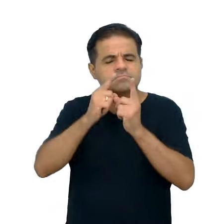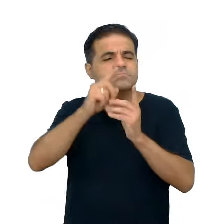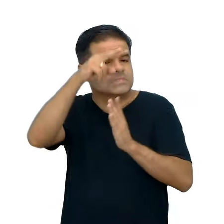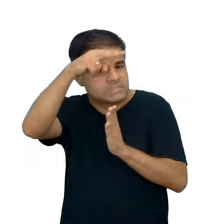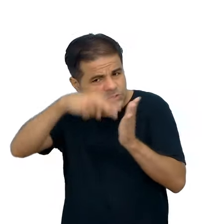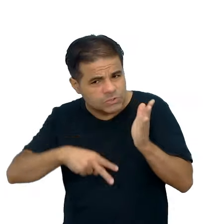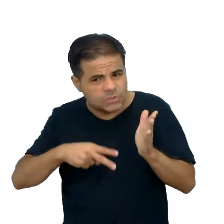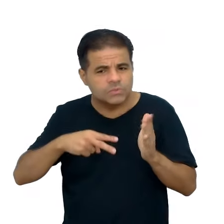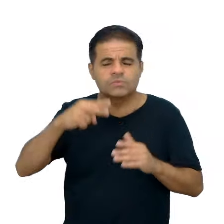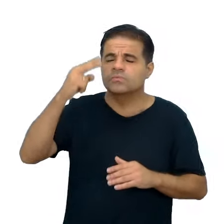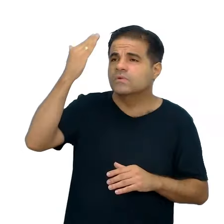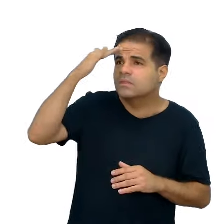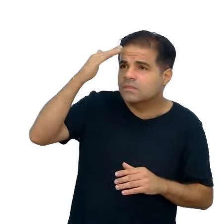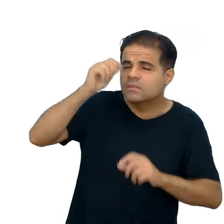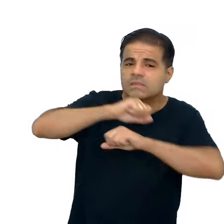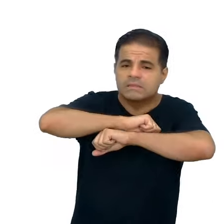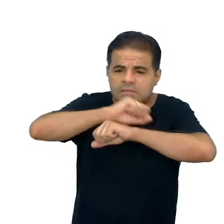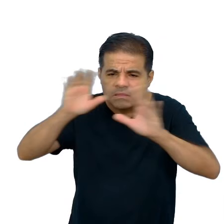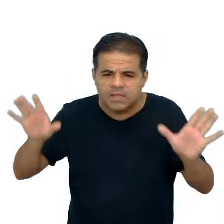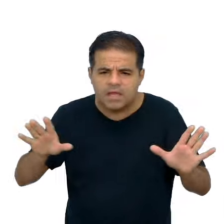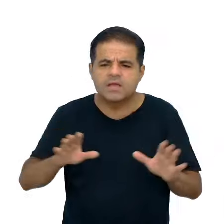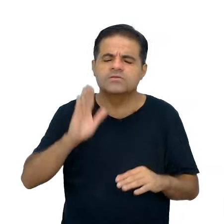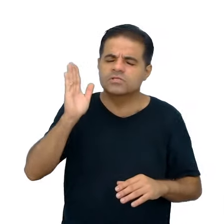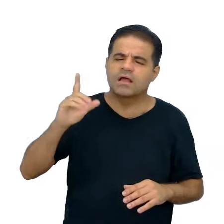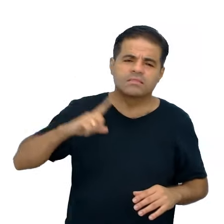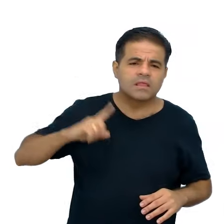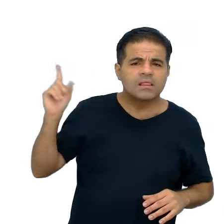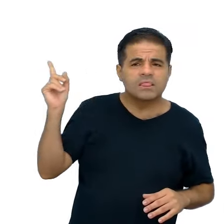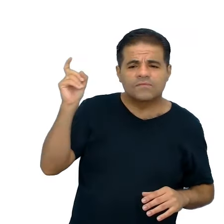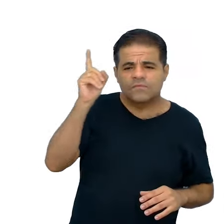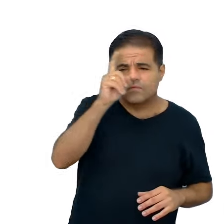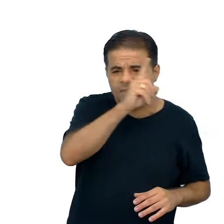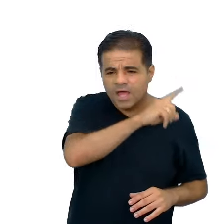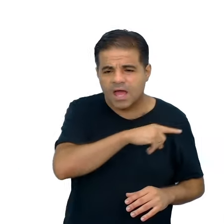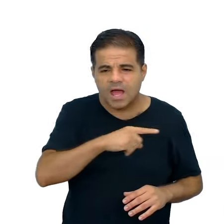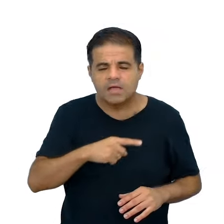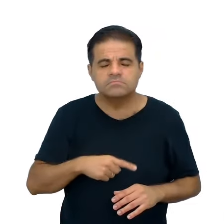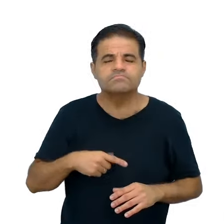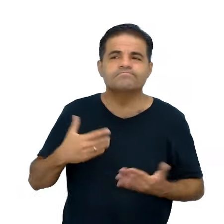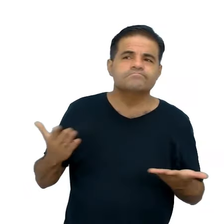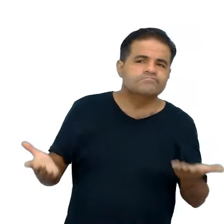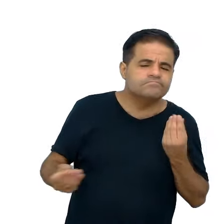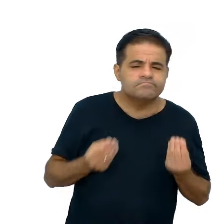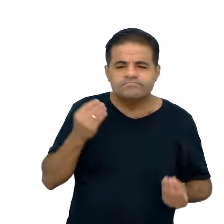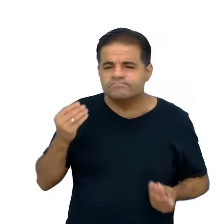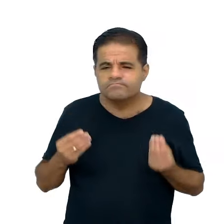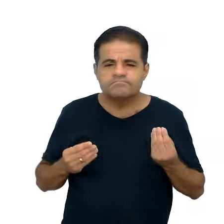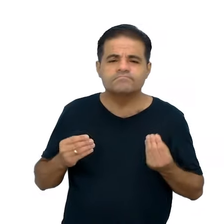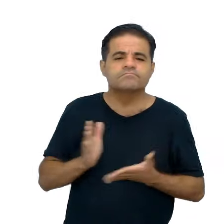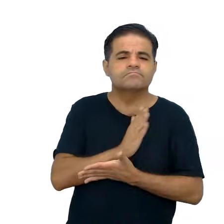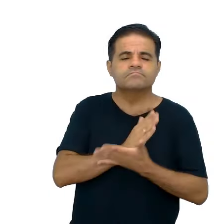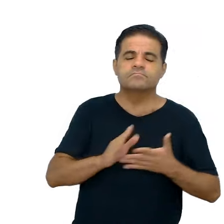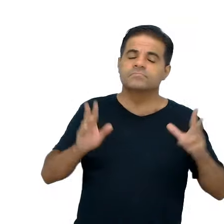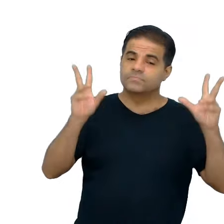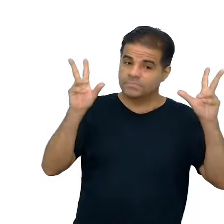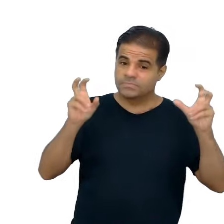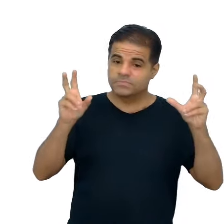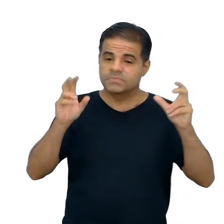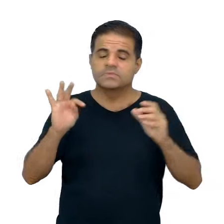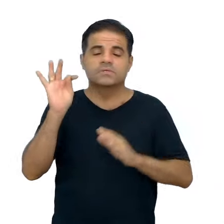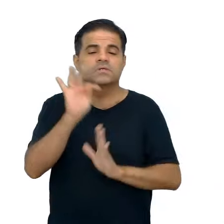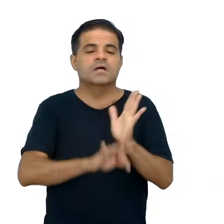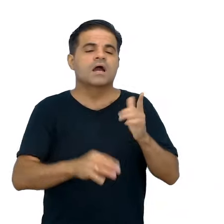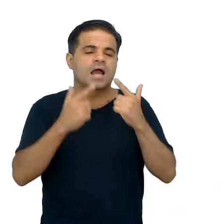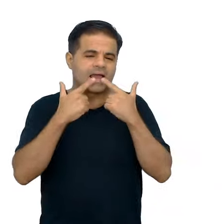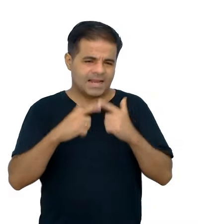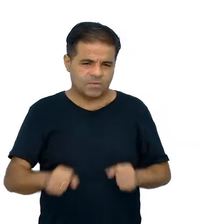compreensão de textos, já temos dificuldades mediante alguns, alguns textos, né, sobre essa